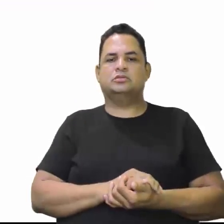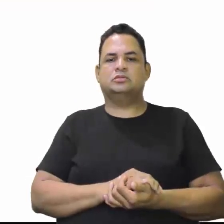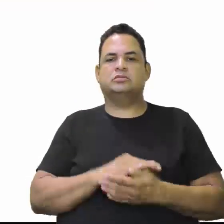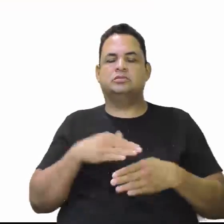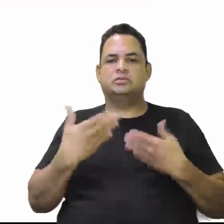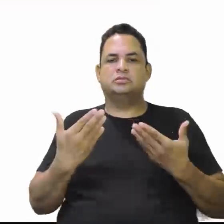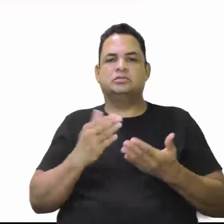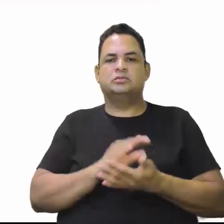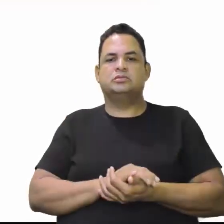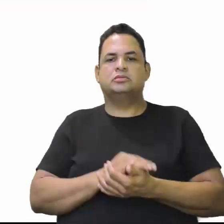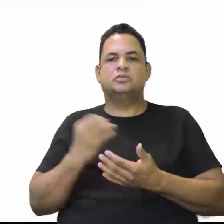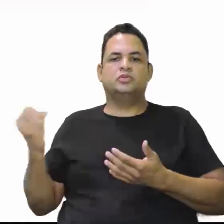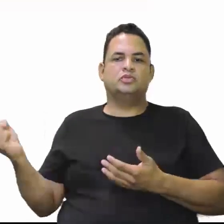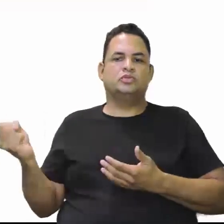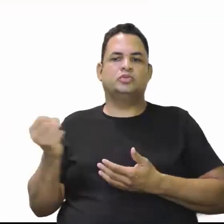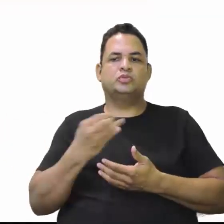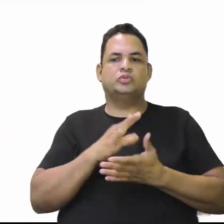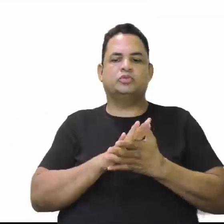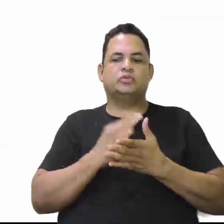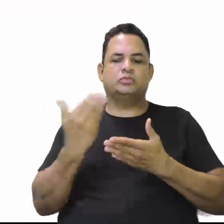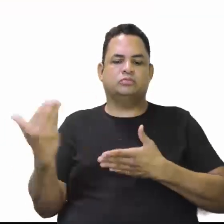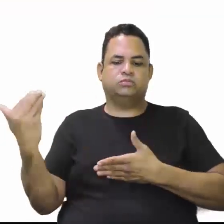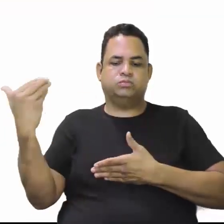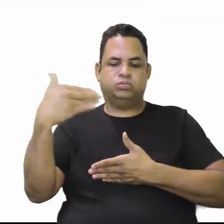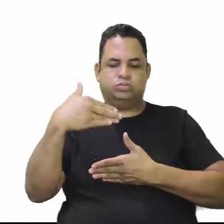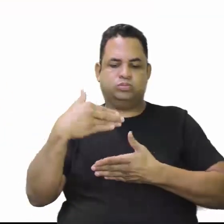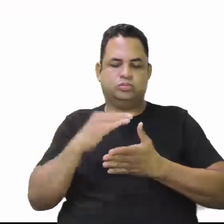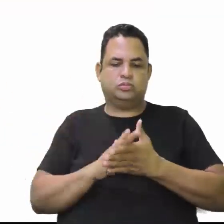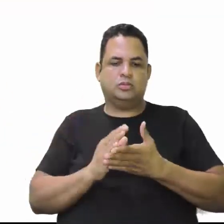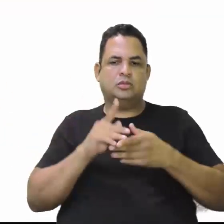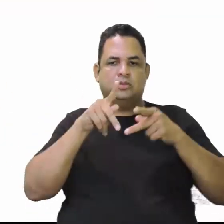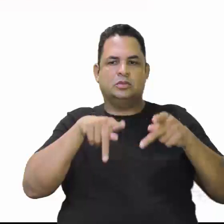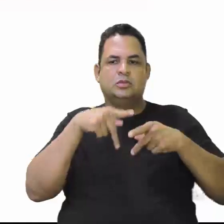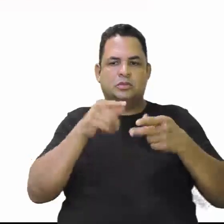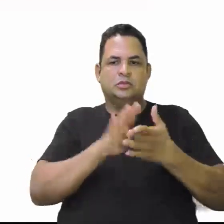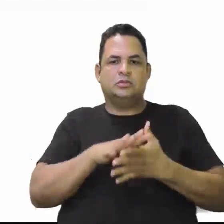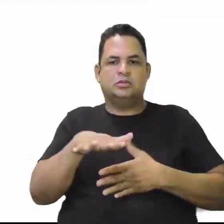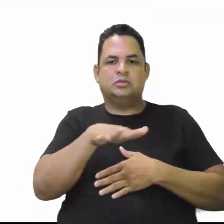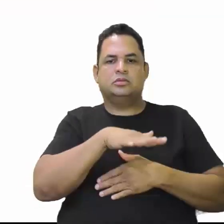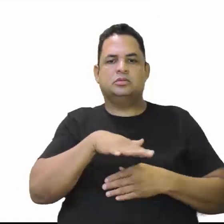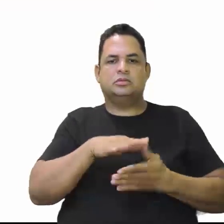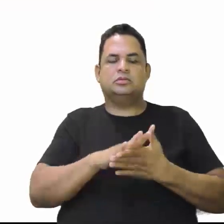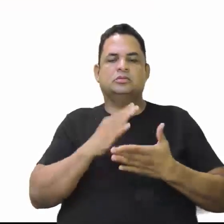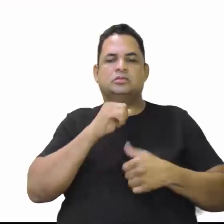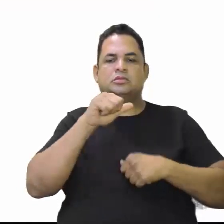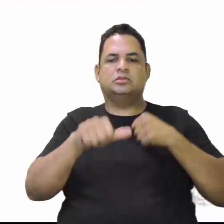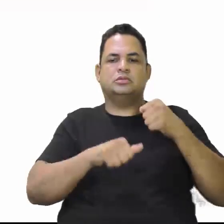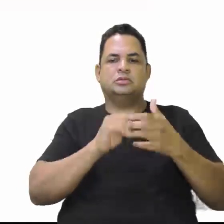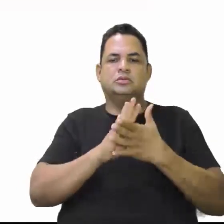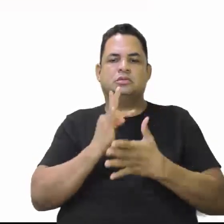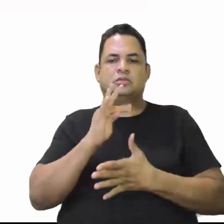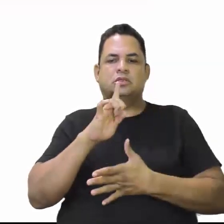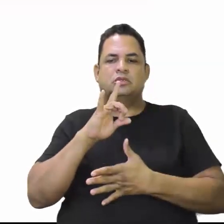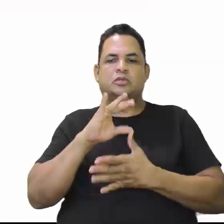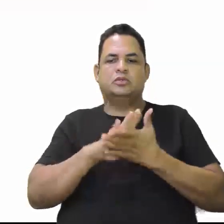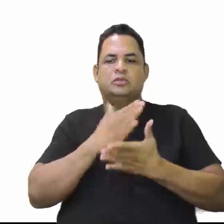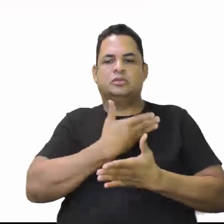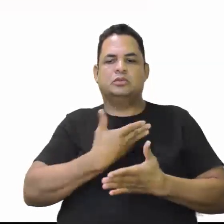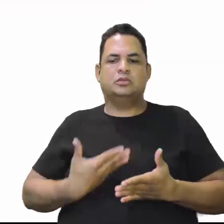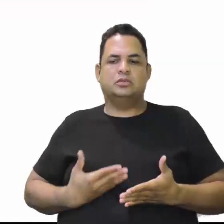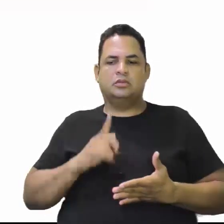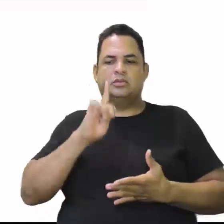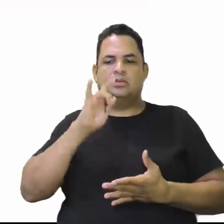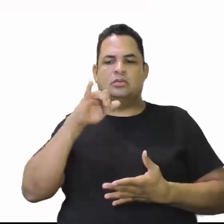Em 1942, o novo surto migratório vai aumentar a população da área que viria a ser o território federal do Guaporé.